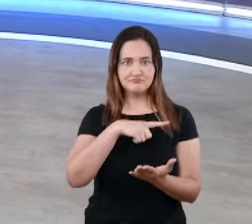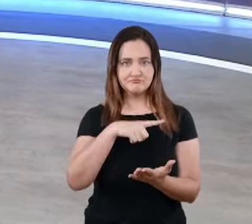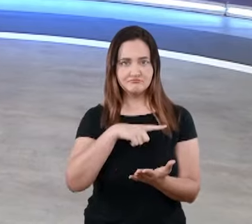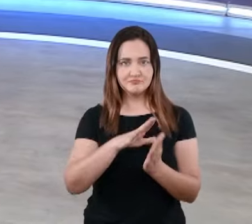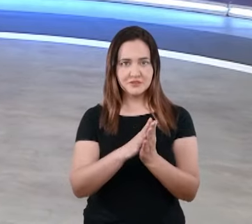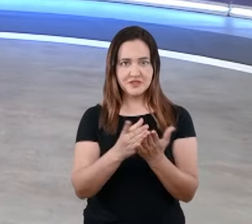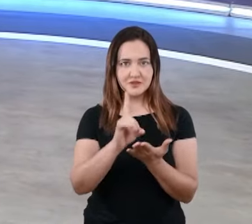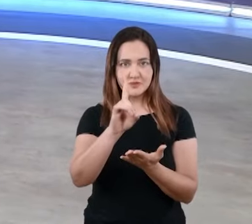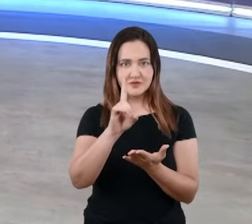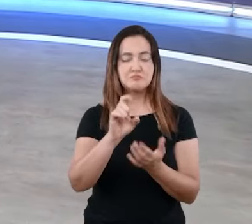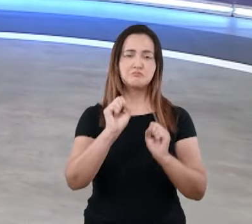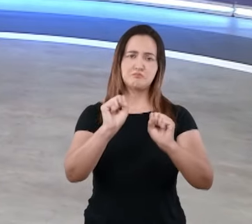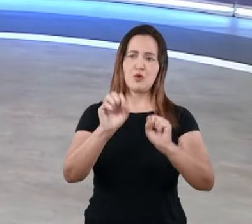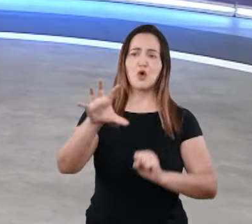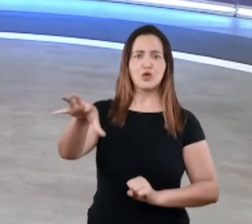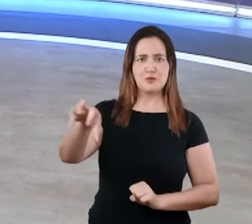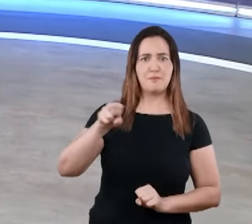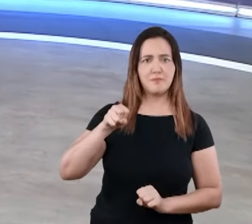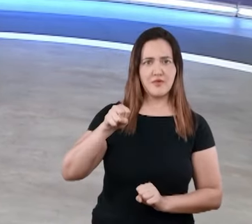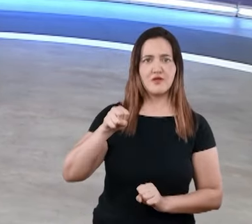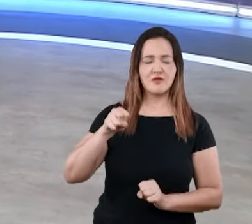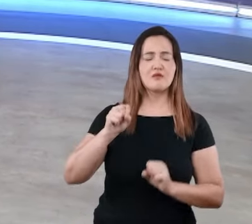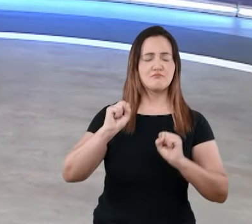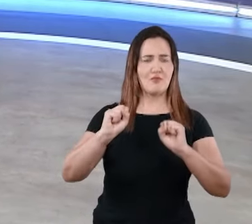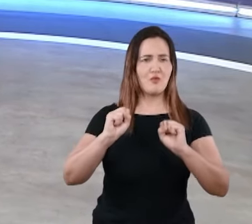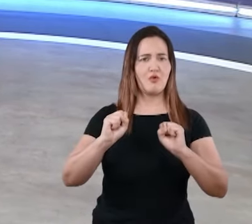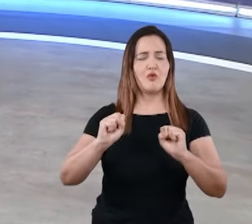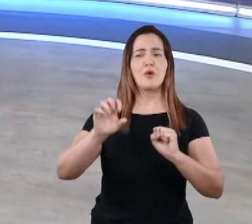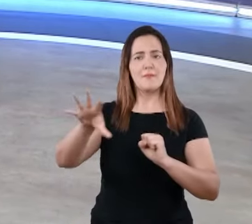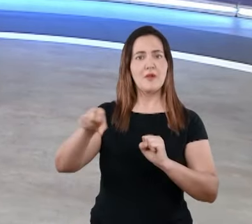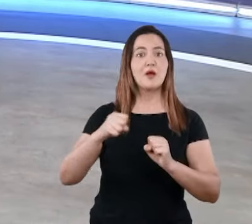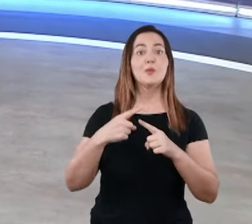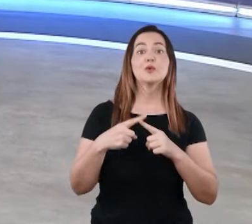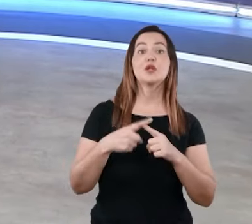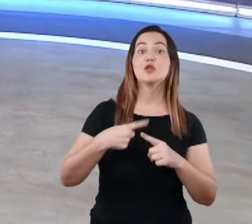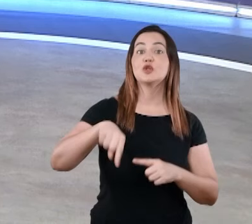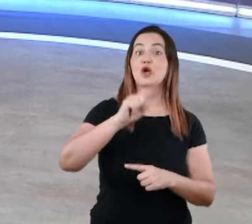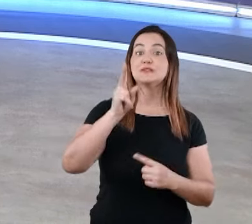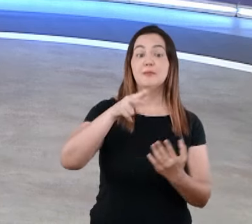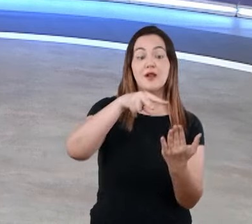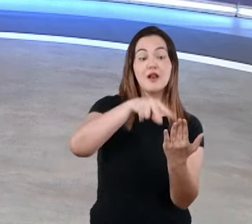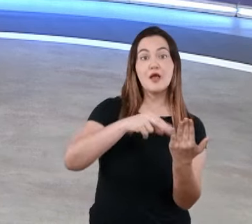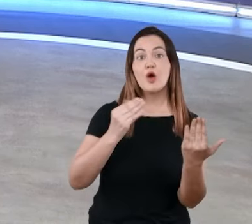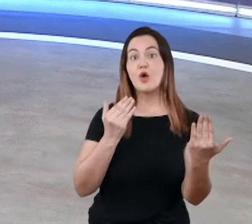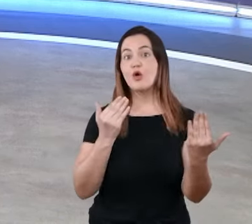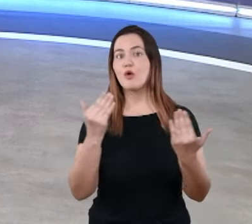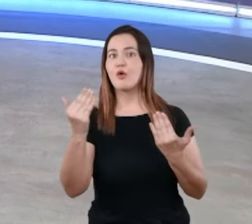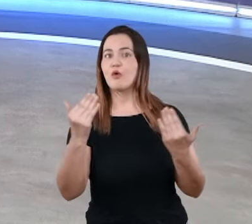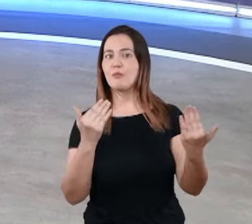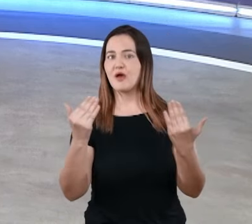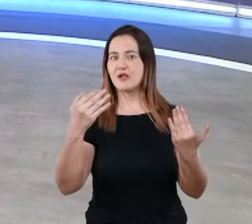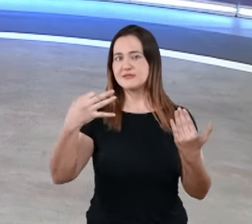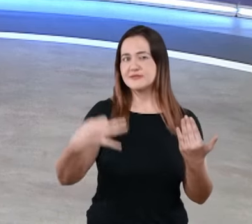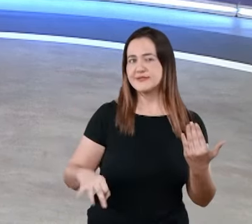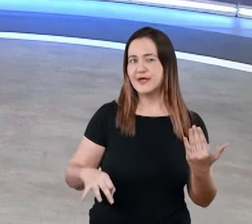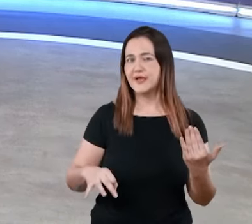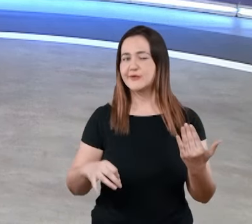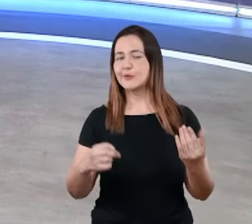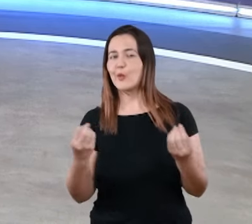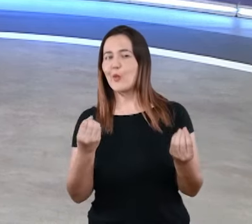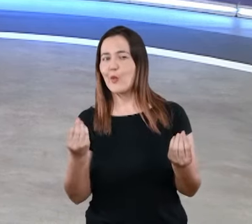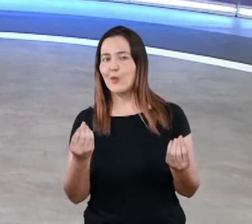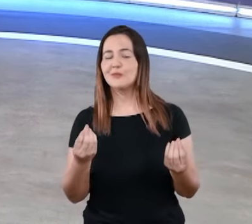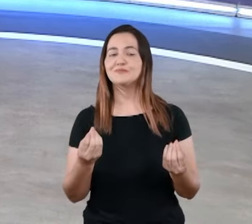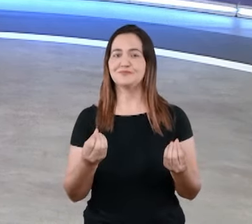eu espero que você tenha também aí na sua mão a sua Bíblia, porque aqui no programa, a Arena do Futuro, tudo